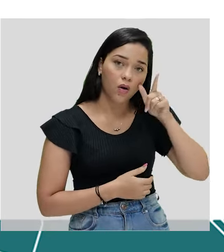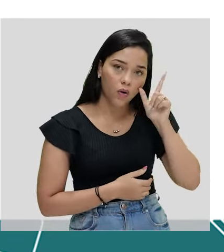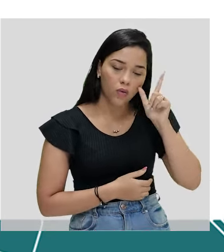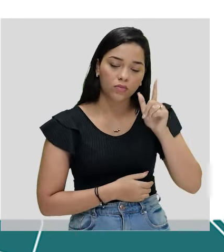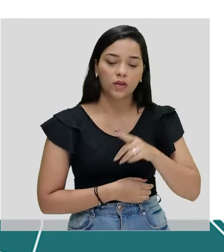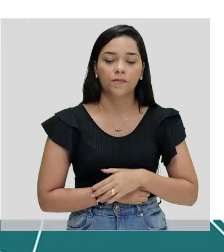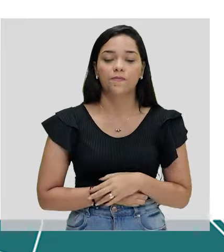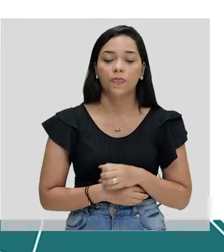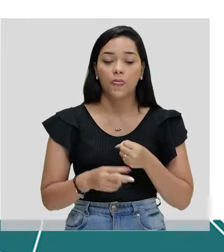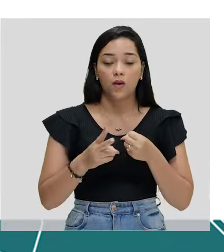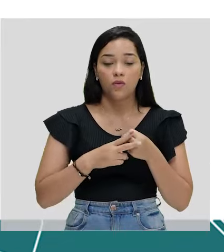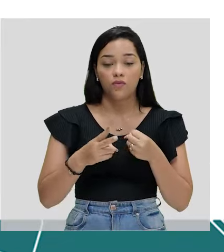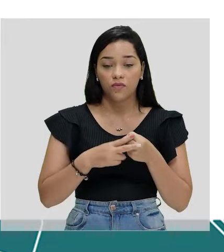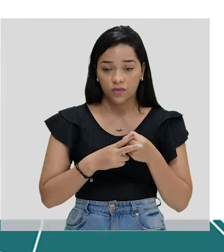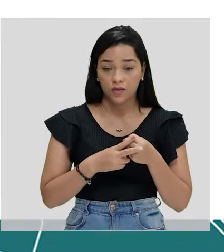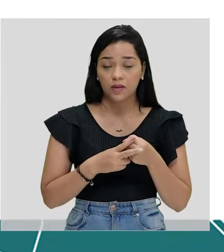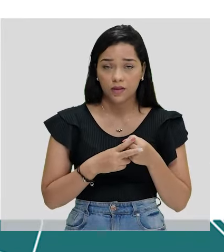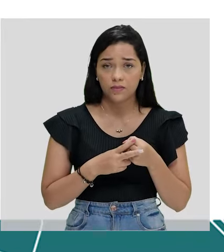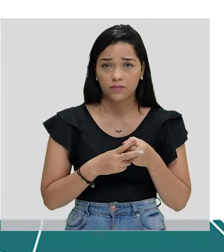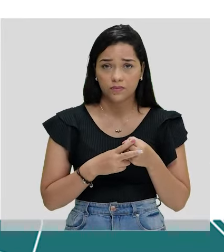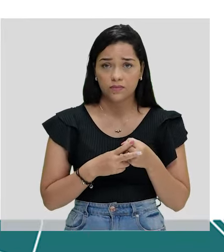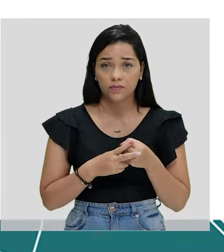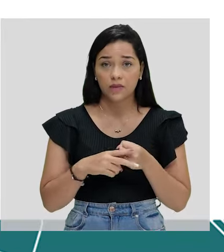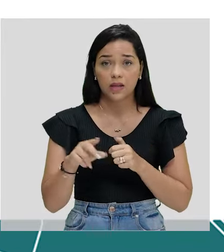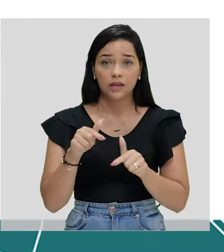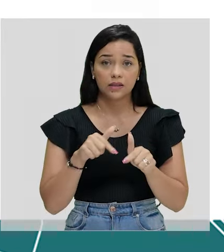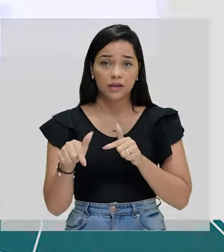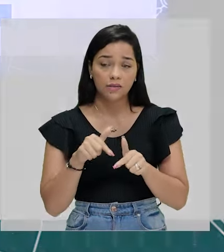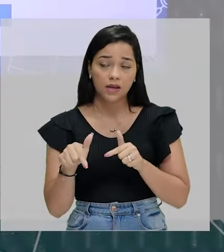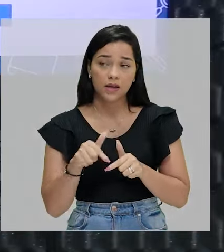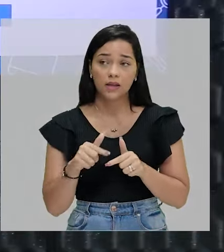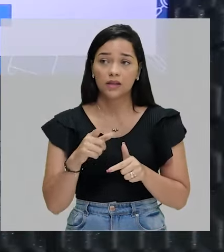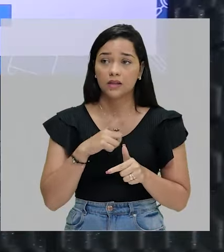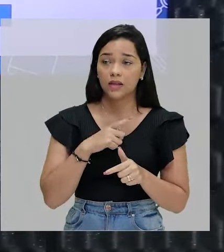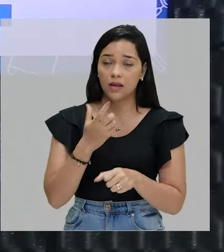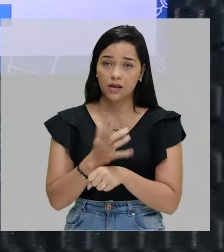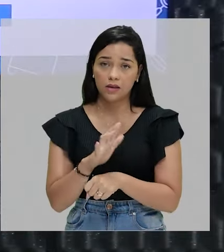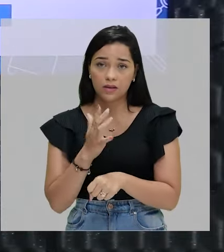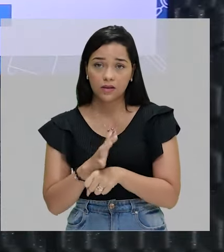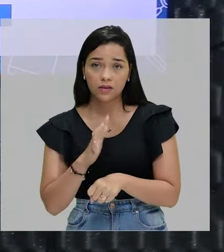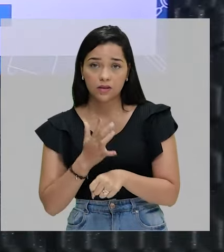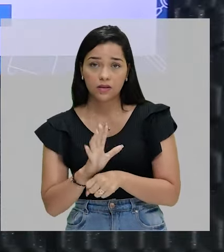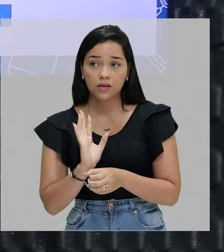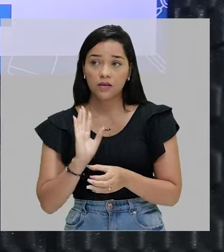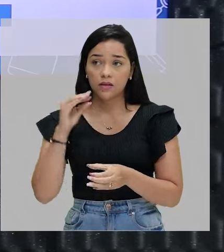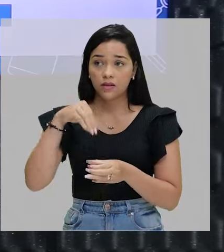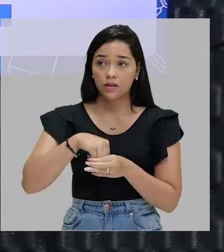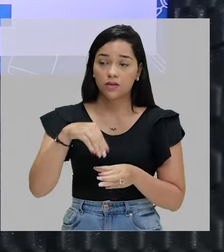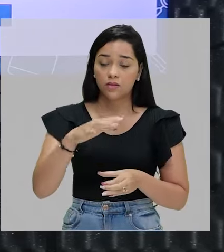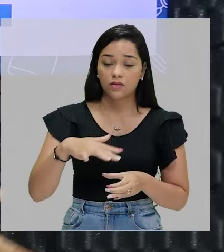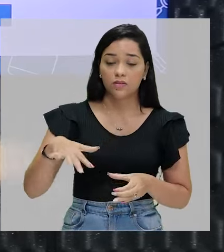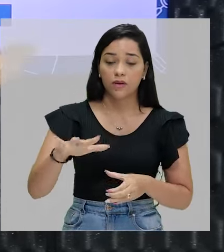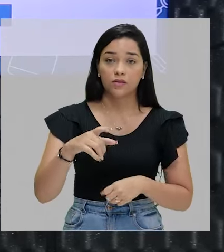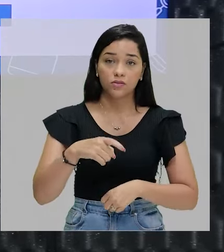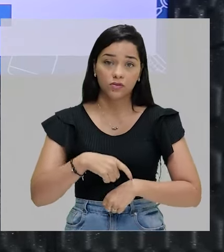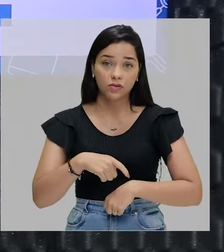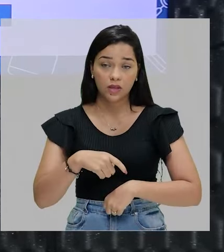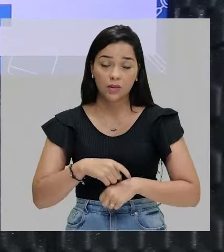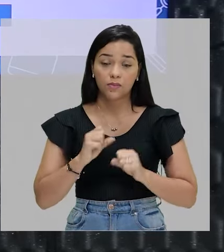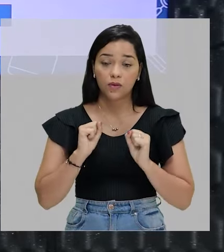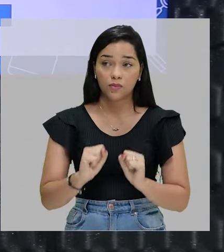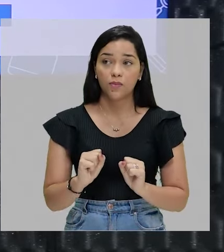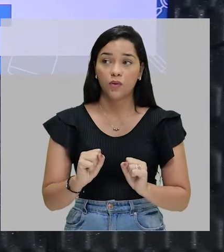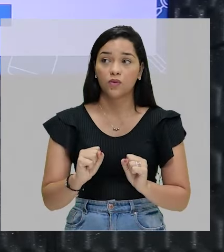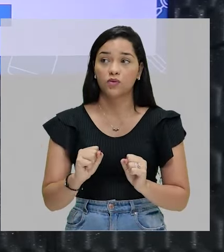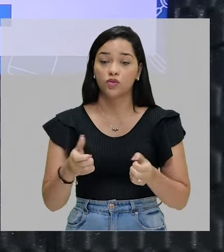O verbo em si trabalha com as ações dentro de um espaço de tempo. Que pode